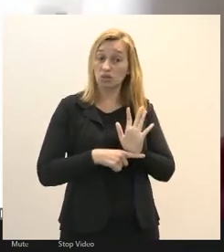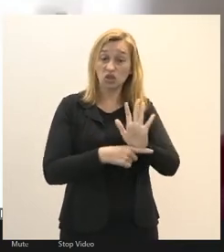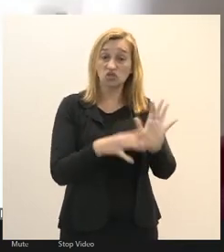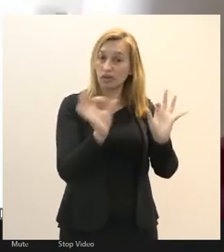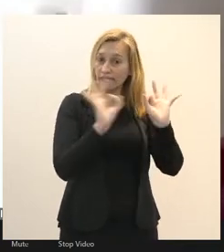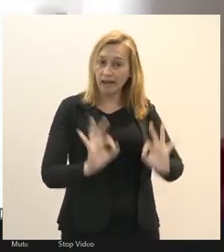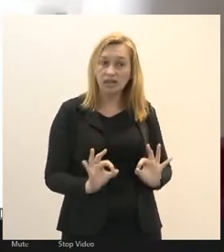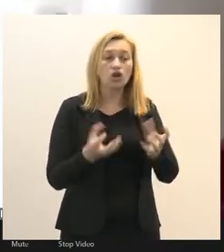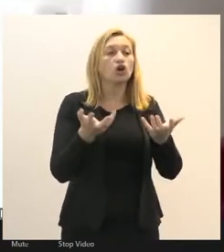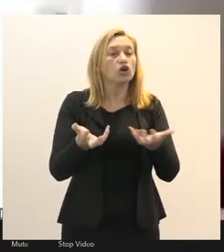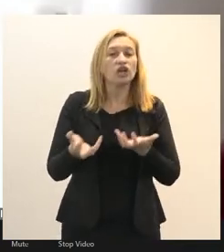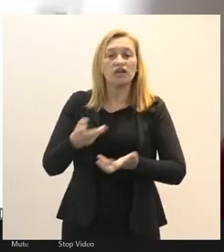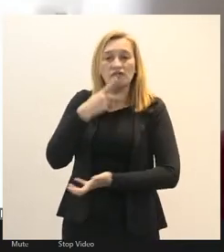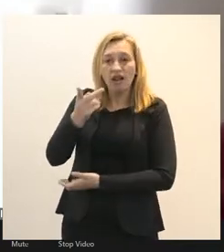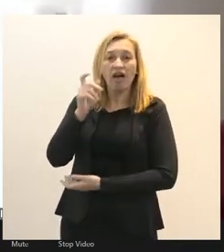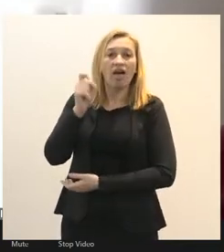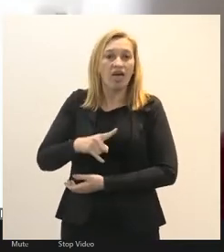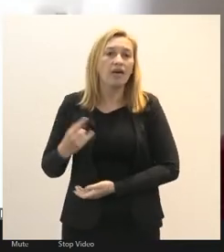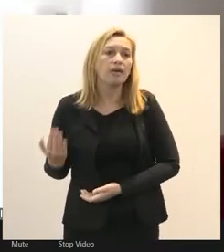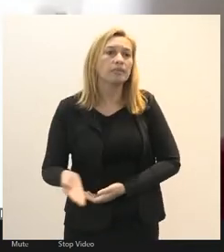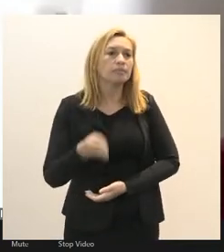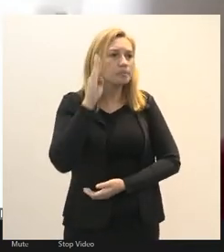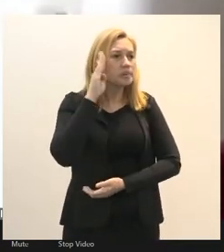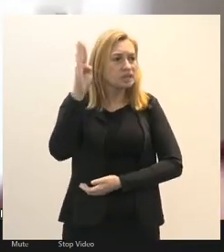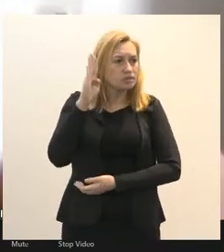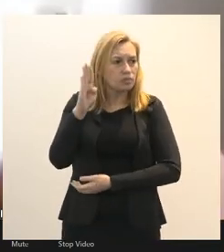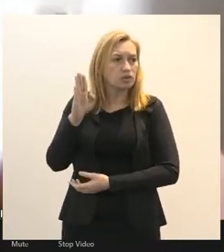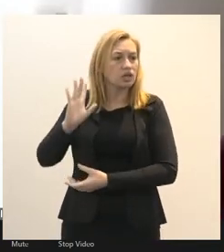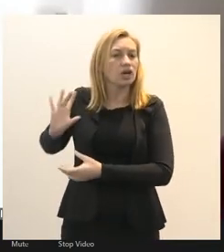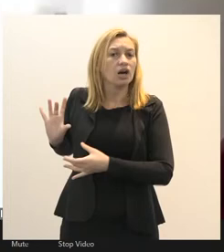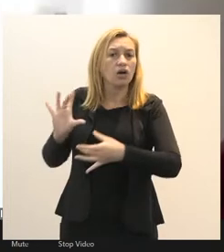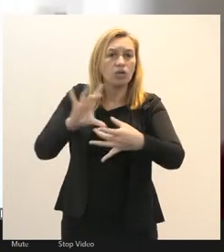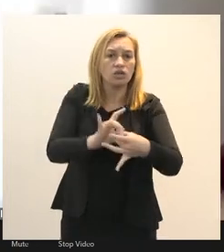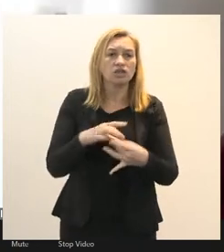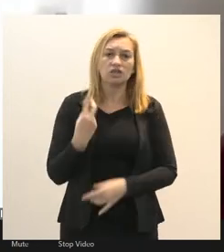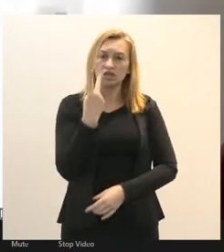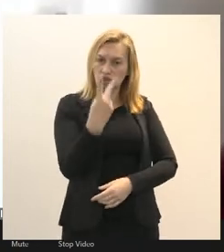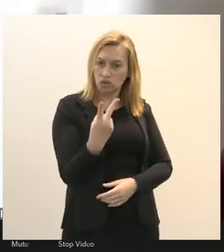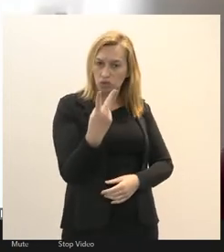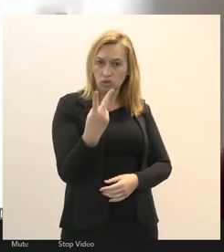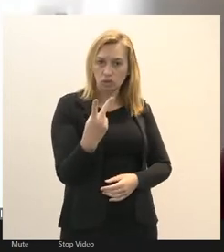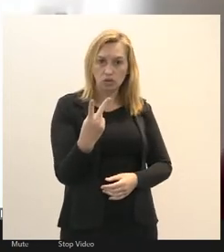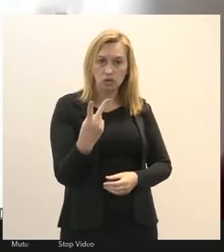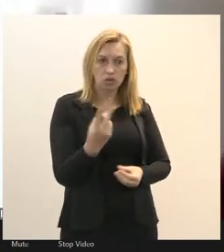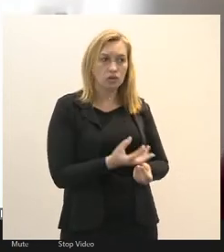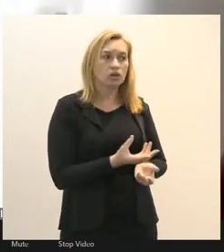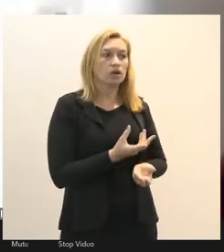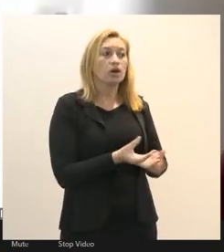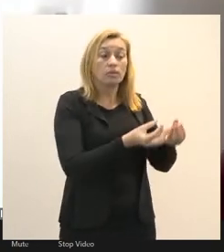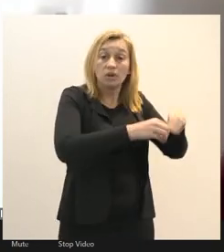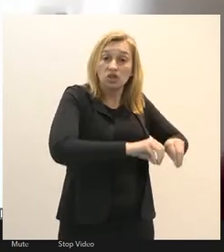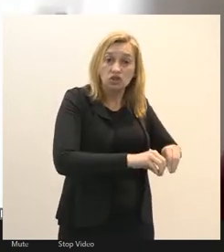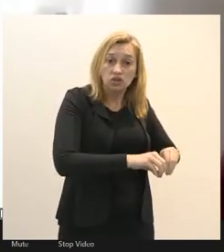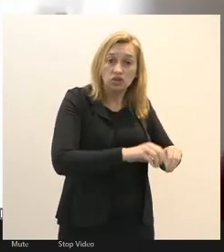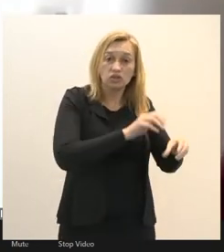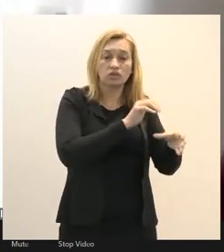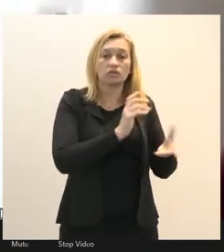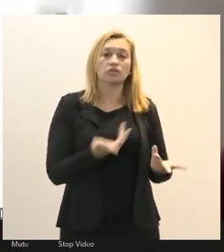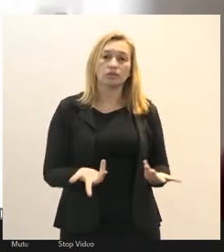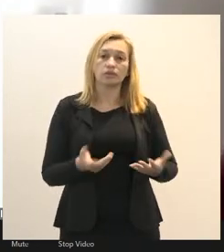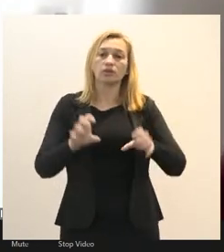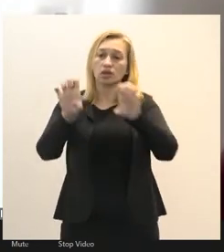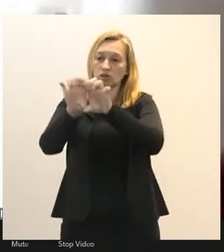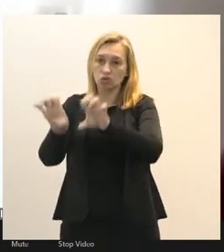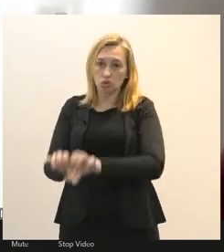é justamente a interconexão entre esses dois fatores os riscos para as eleições e falo como servidor da justiça eleitoral